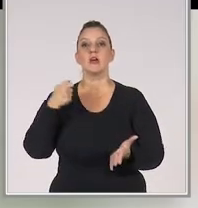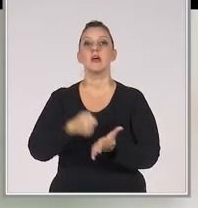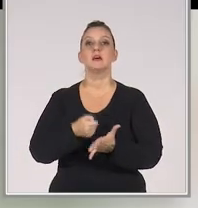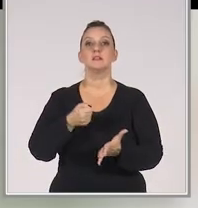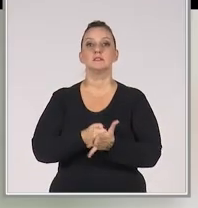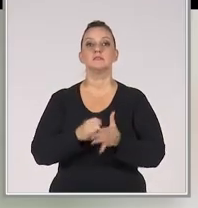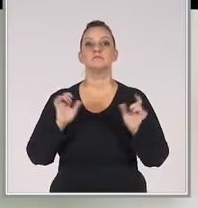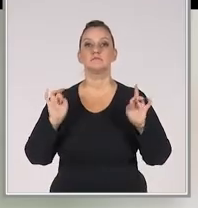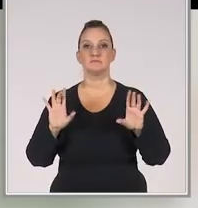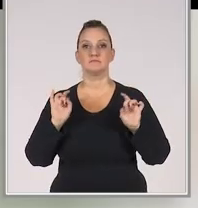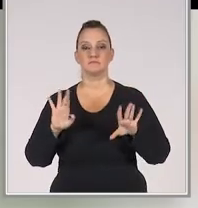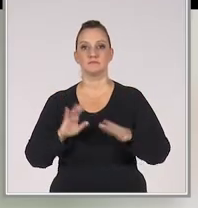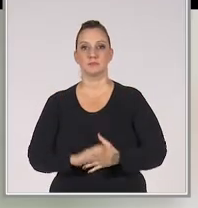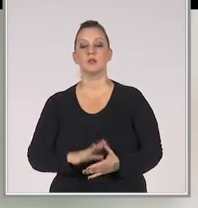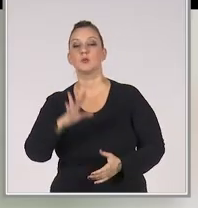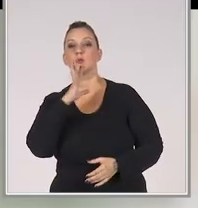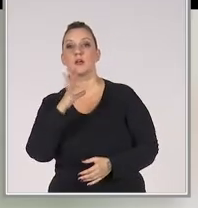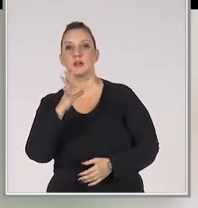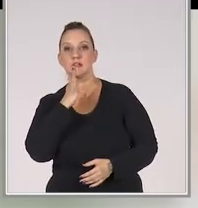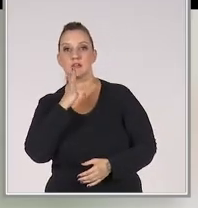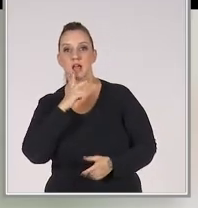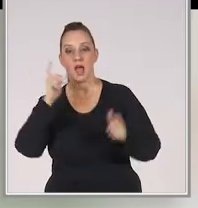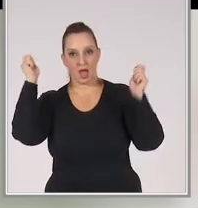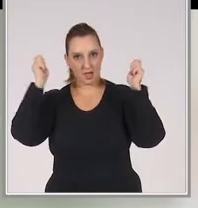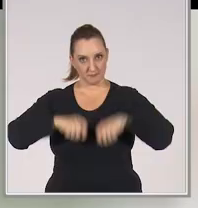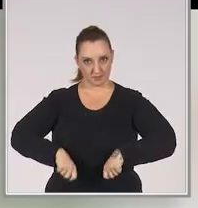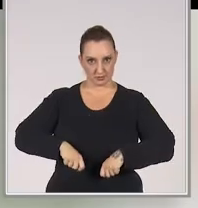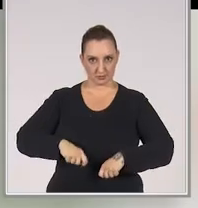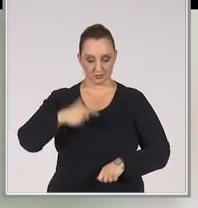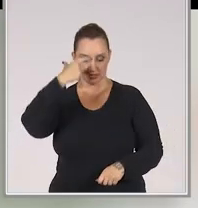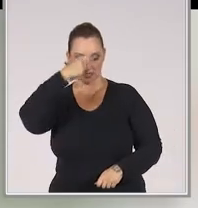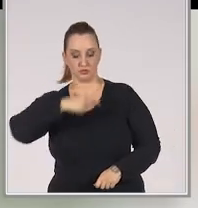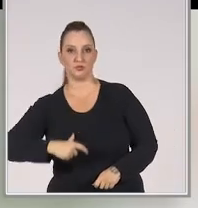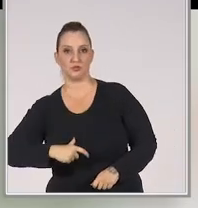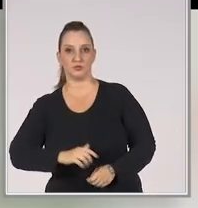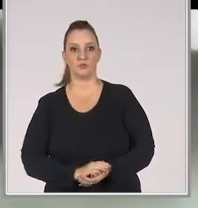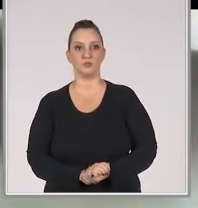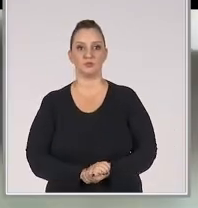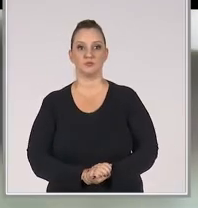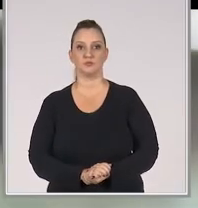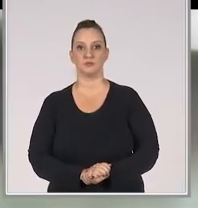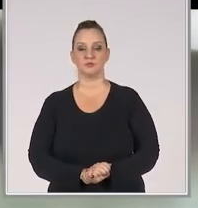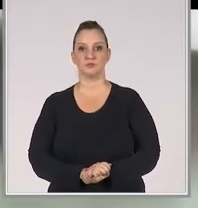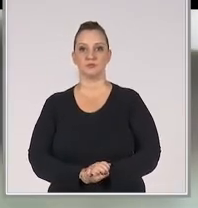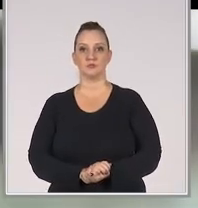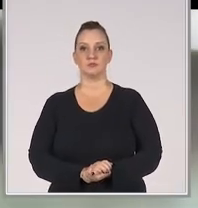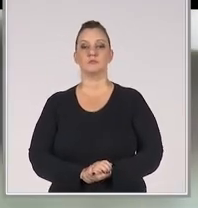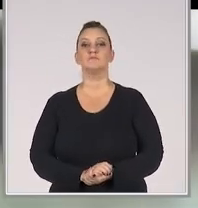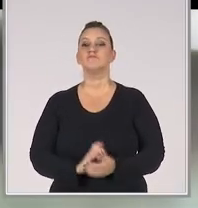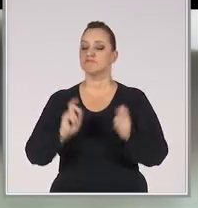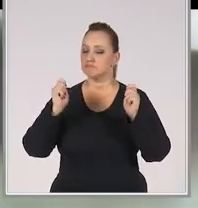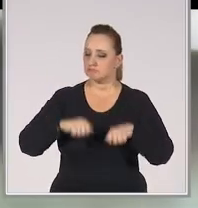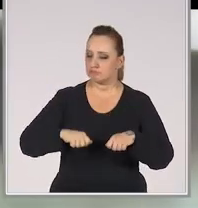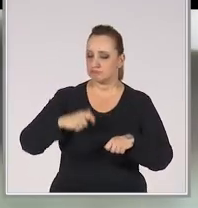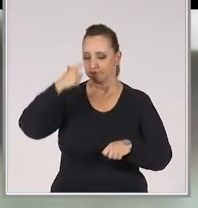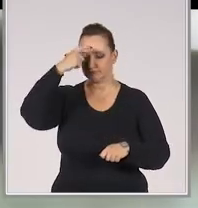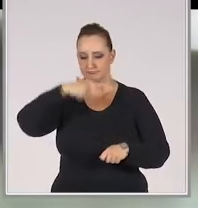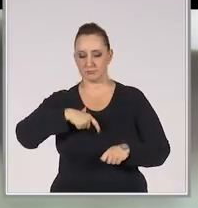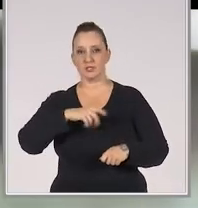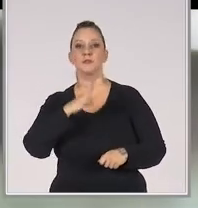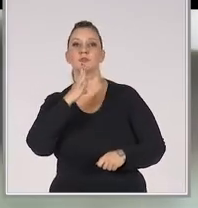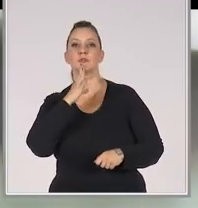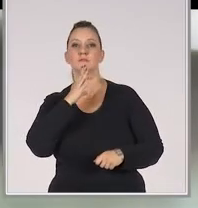exigências também específicas. De conhecimento, de habilidade e de atitude. A gama de habilidades, atitudes e